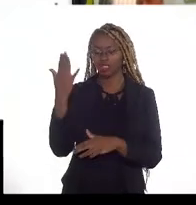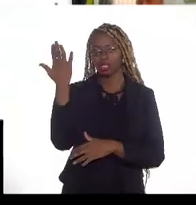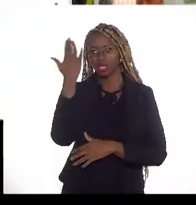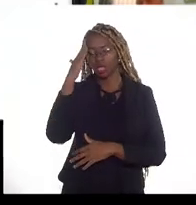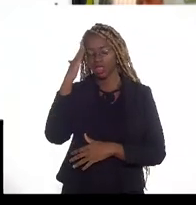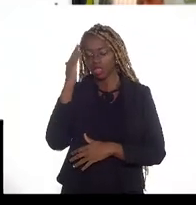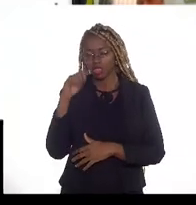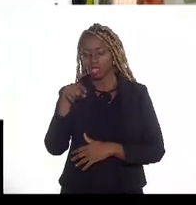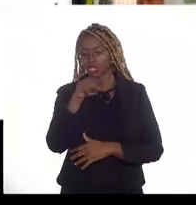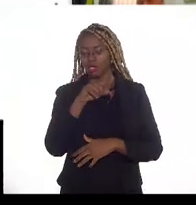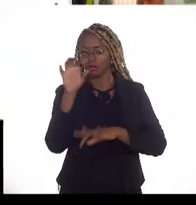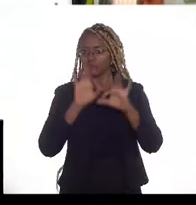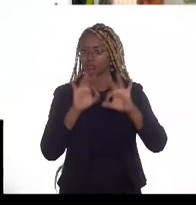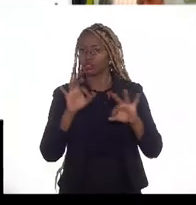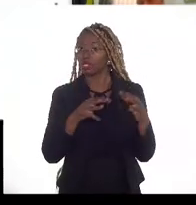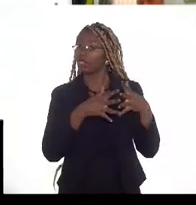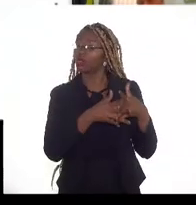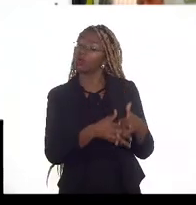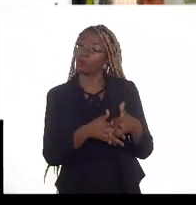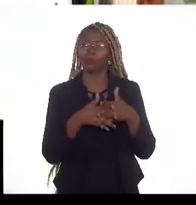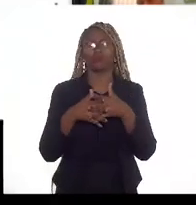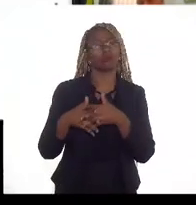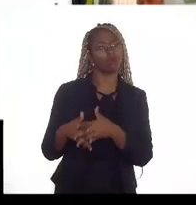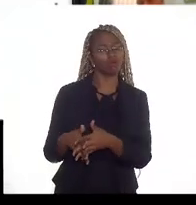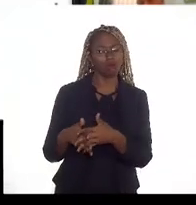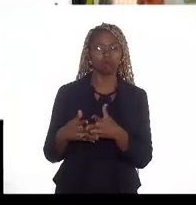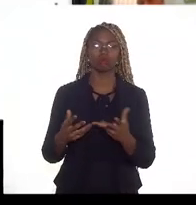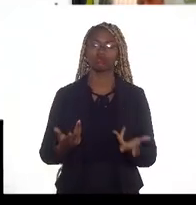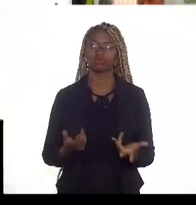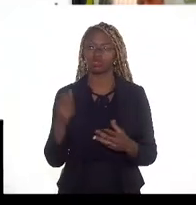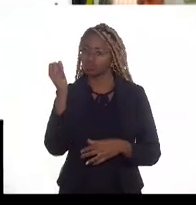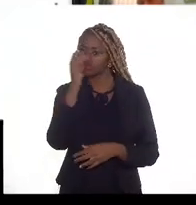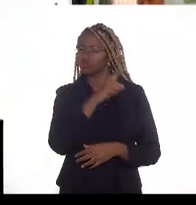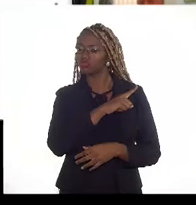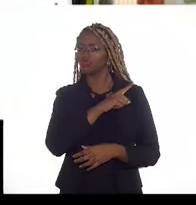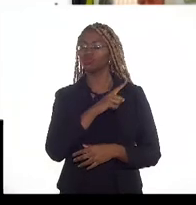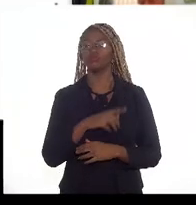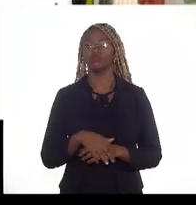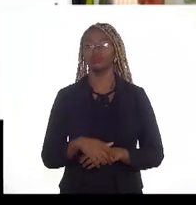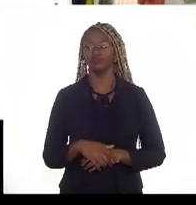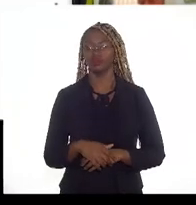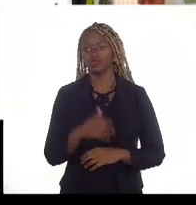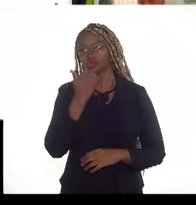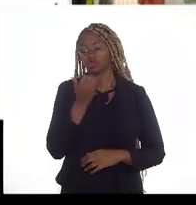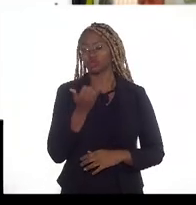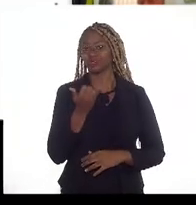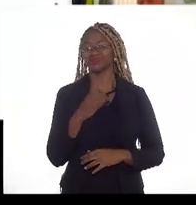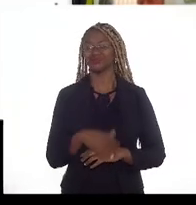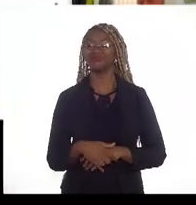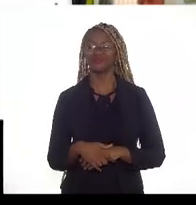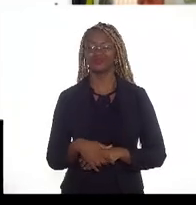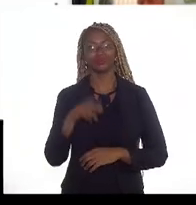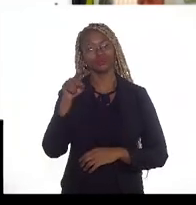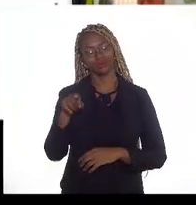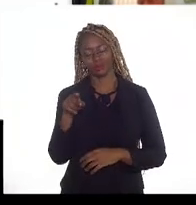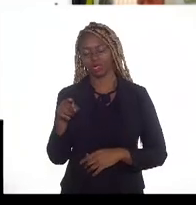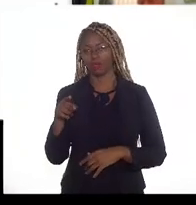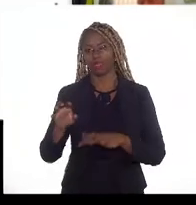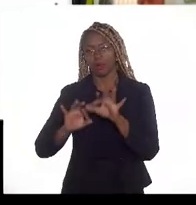um projeto desse é muito complexa, a concepção é complexa,